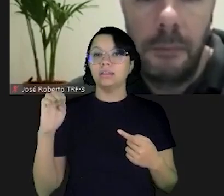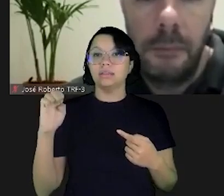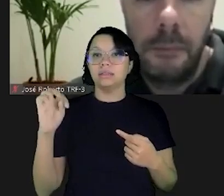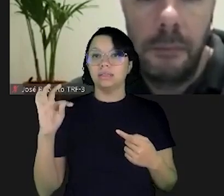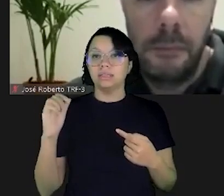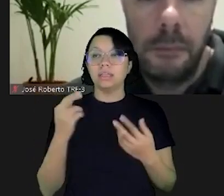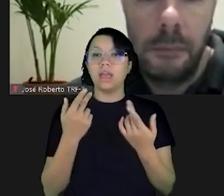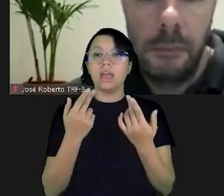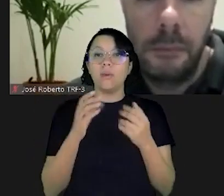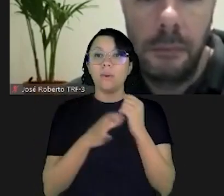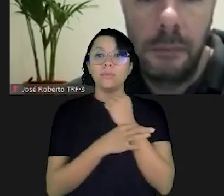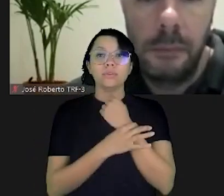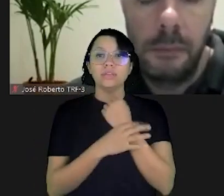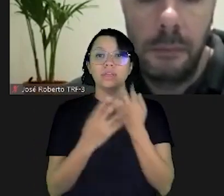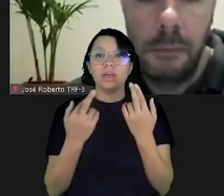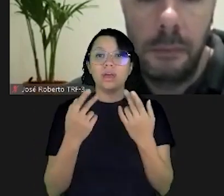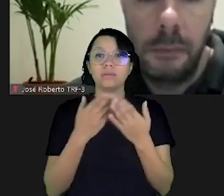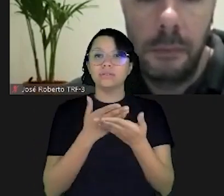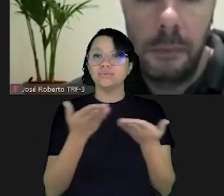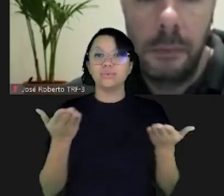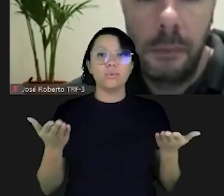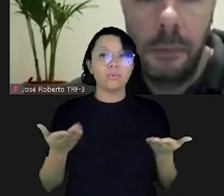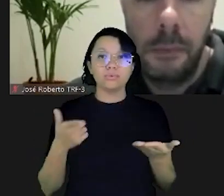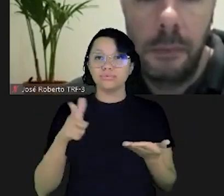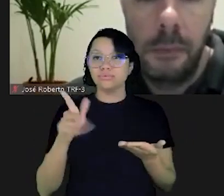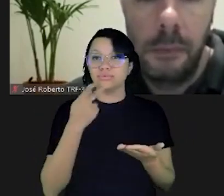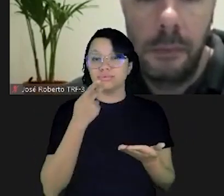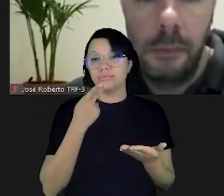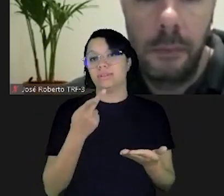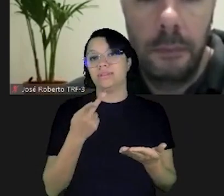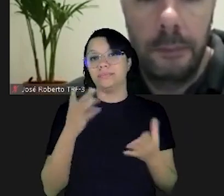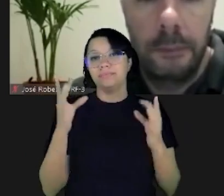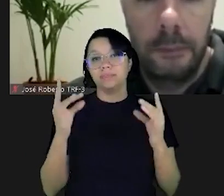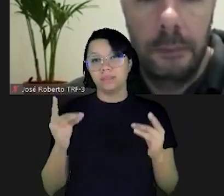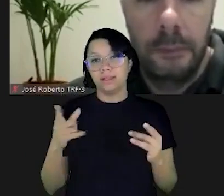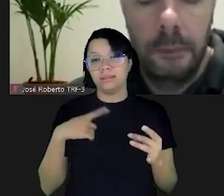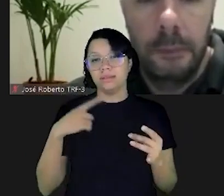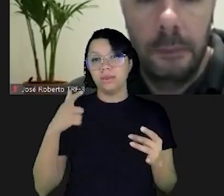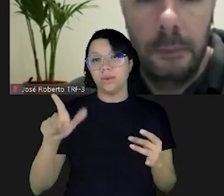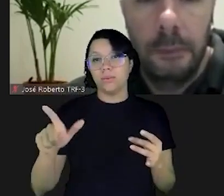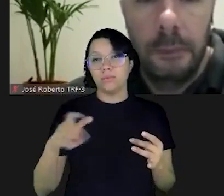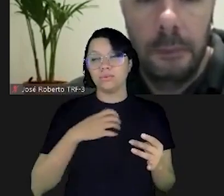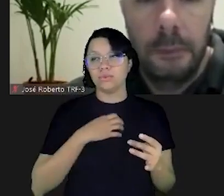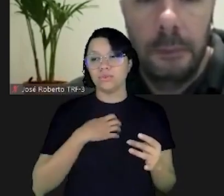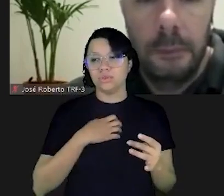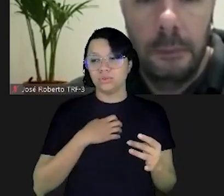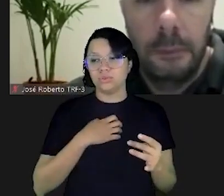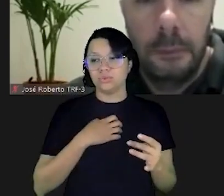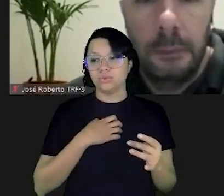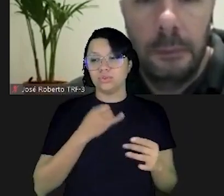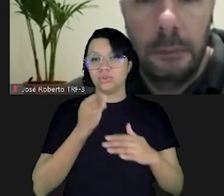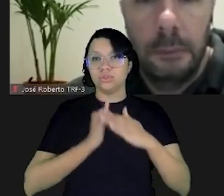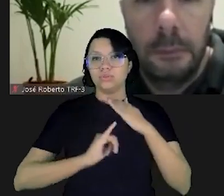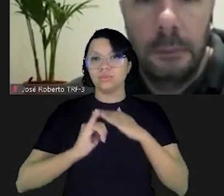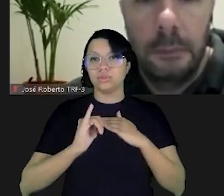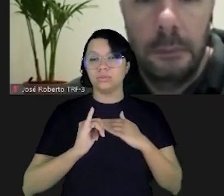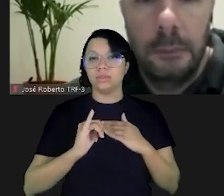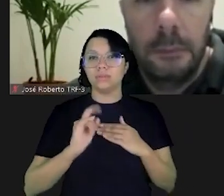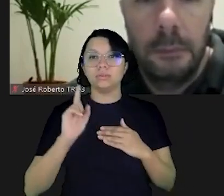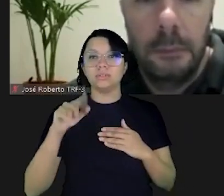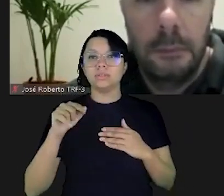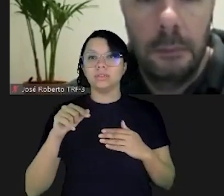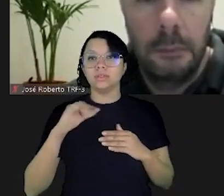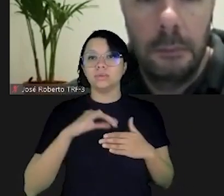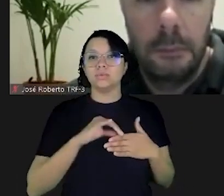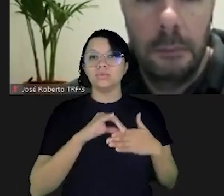igualmente protegida como esses outros instrumentos que eu citei e um detalhe existe uma outra modalidade muito interessante de